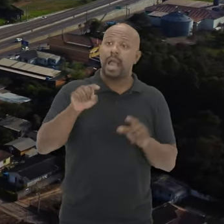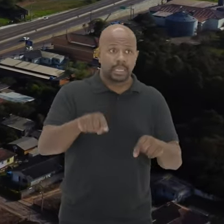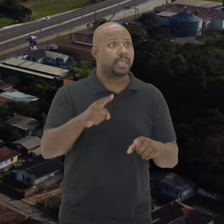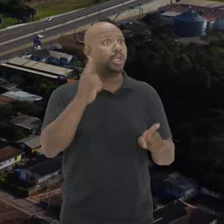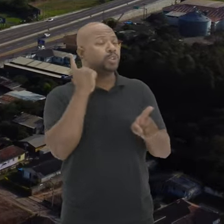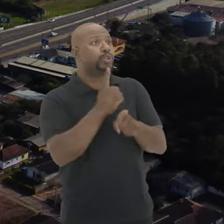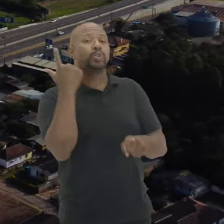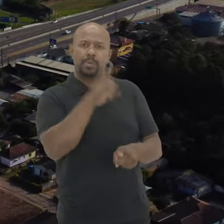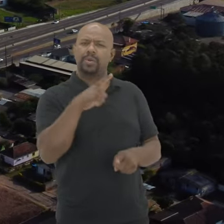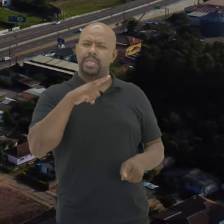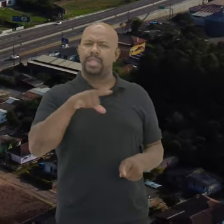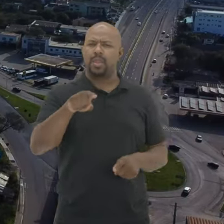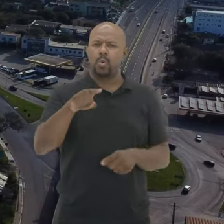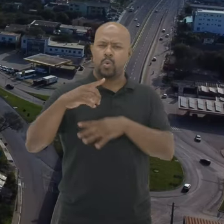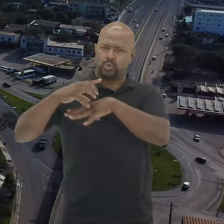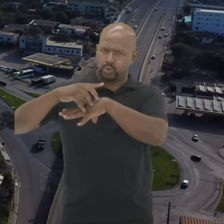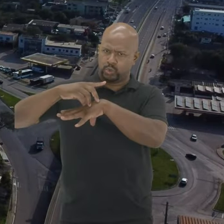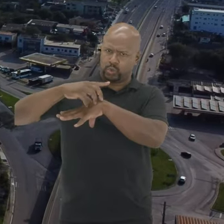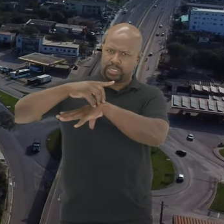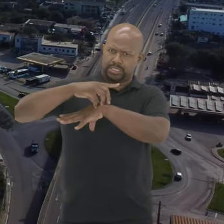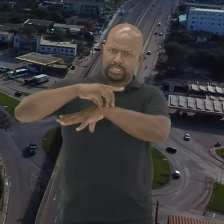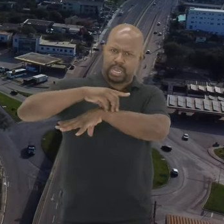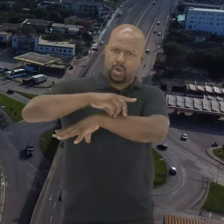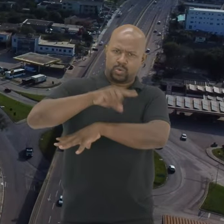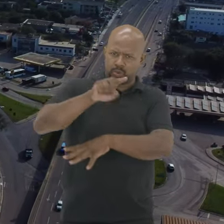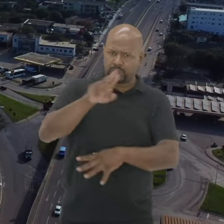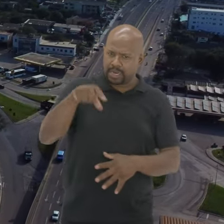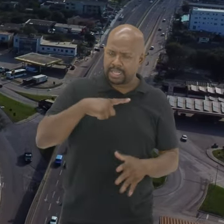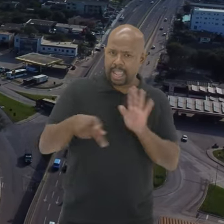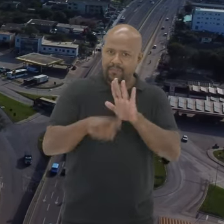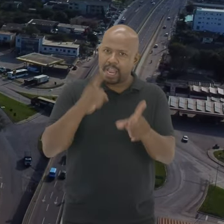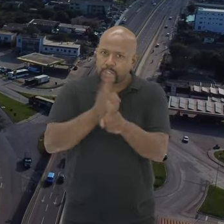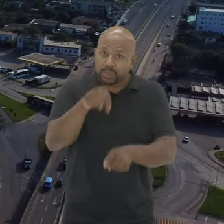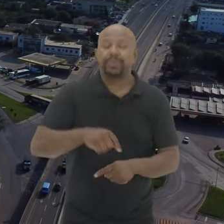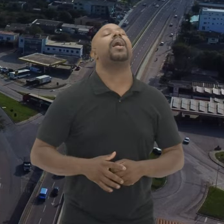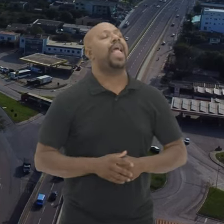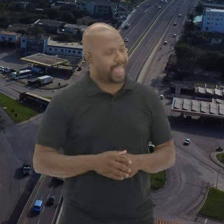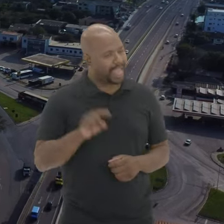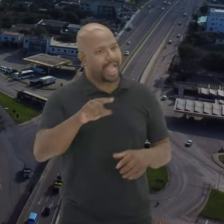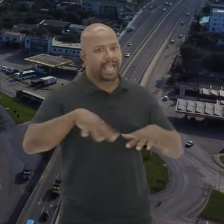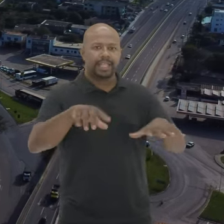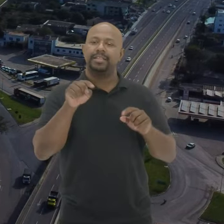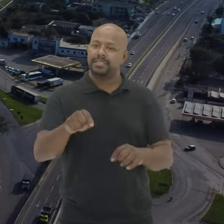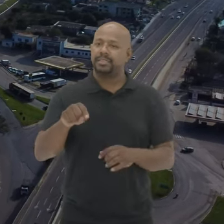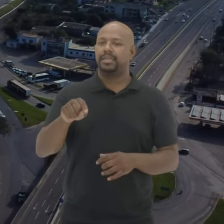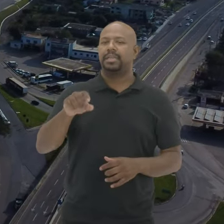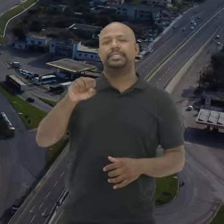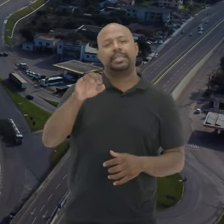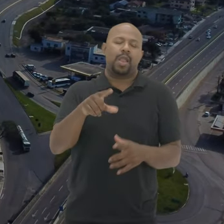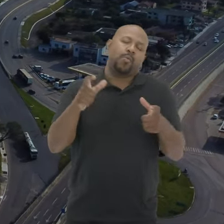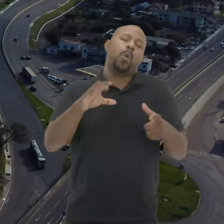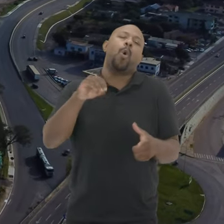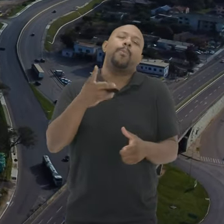que Santa Maria descobriu Que também tem um dino Para chamar de seu O Stauricosaurus É Todo esse Cerro da